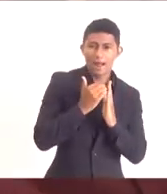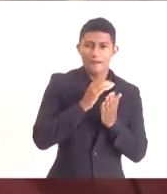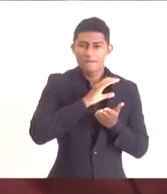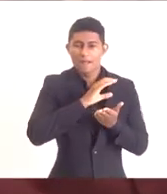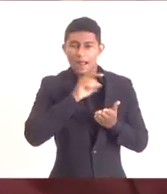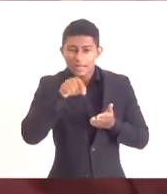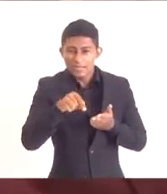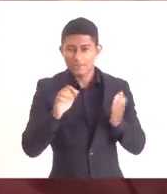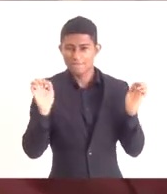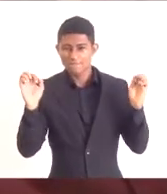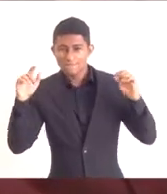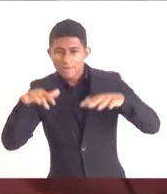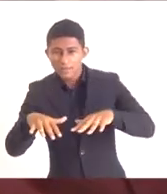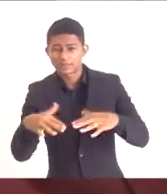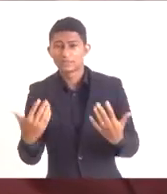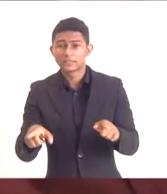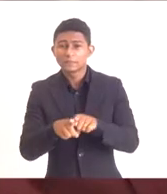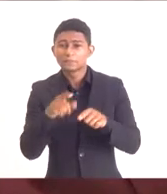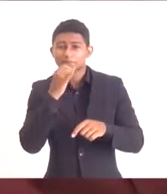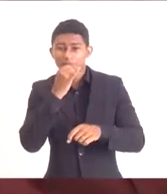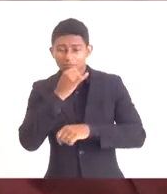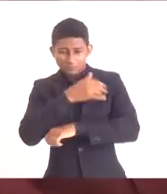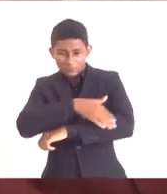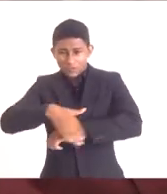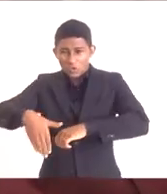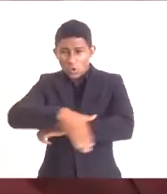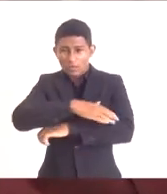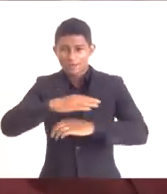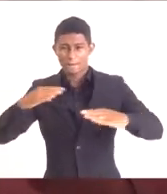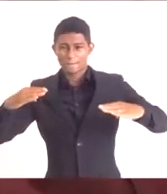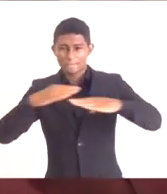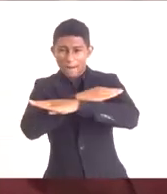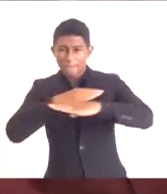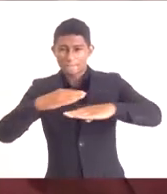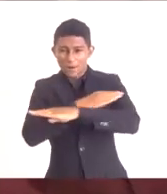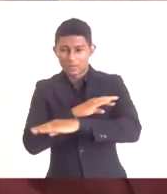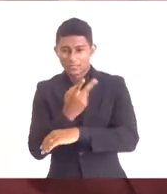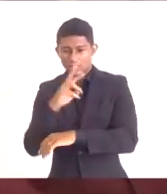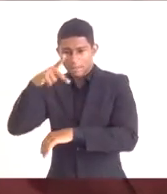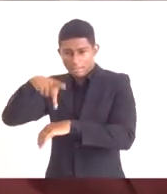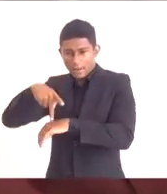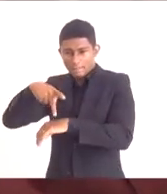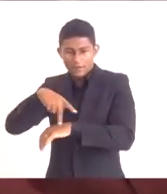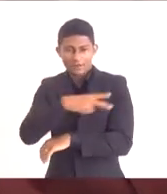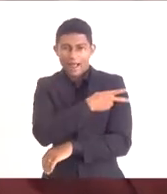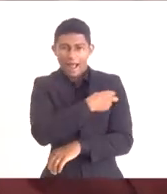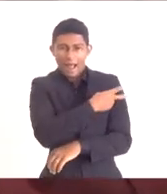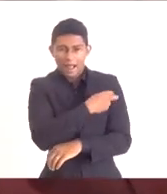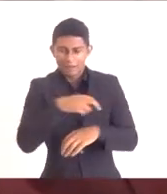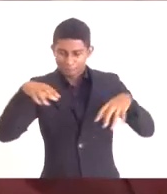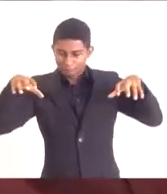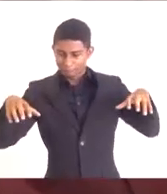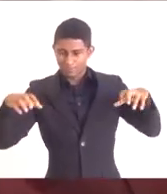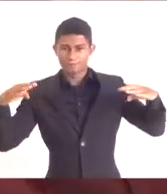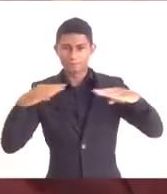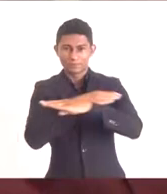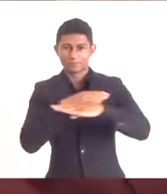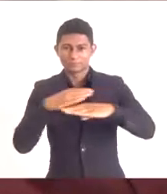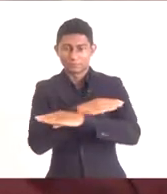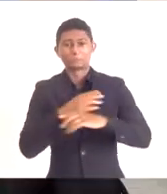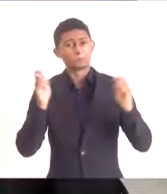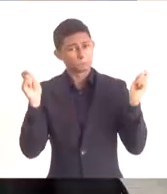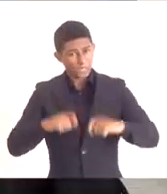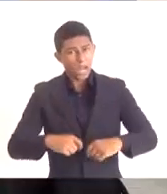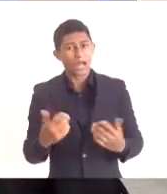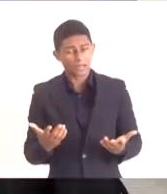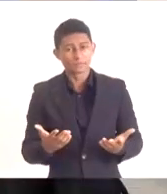duplicação, por exemplo, da rodovia que liga São Pedro a Raial, pode ser também um exemplo. Então,